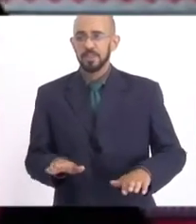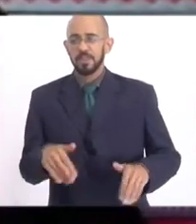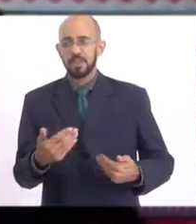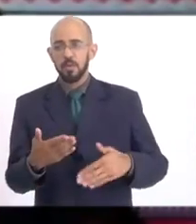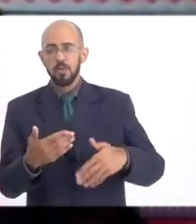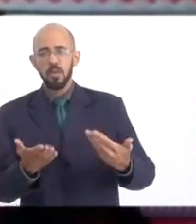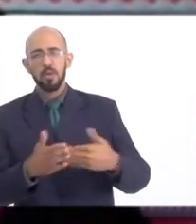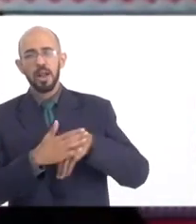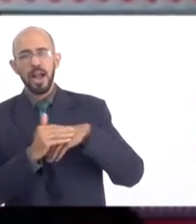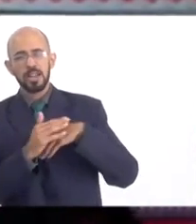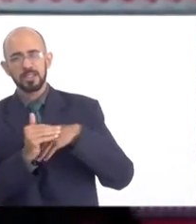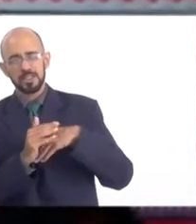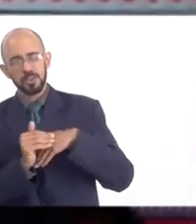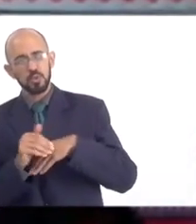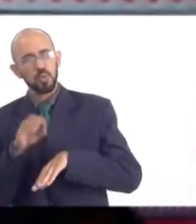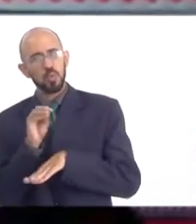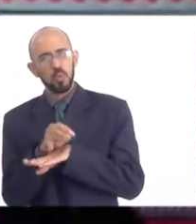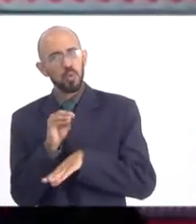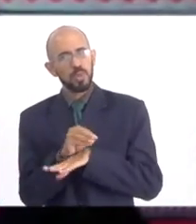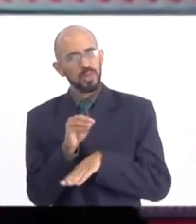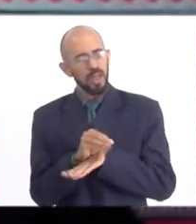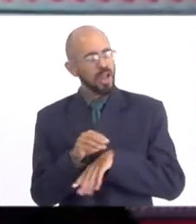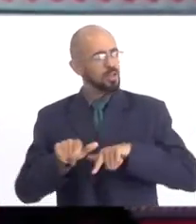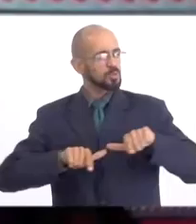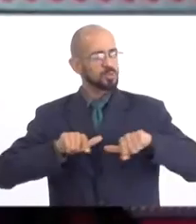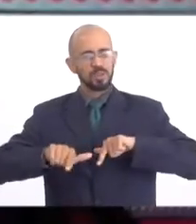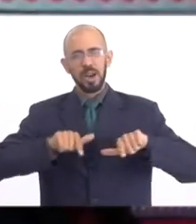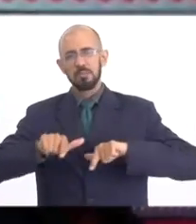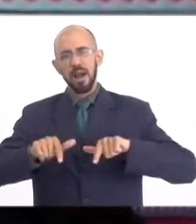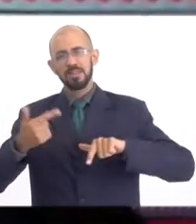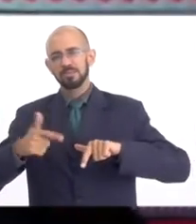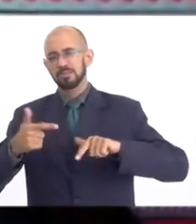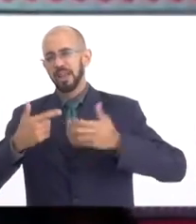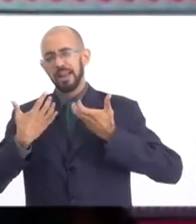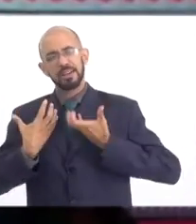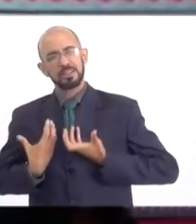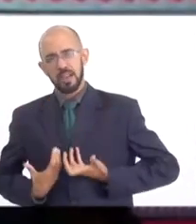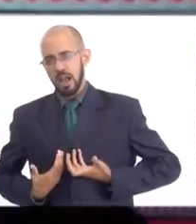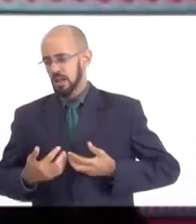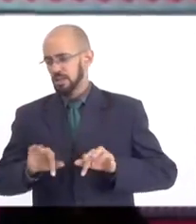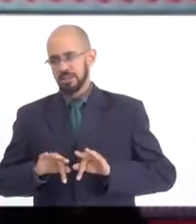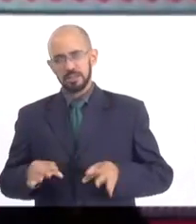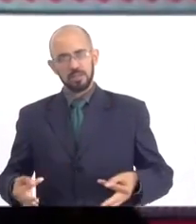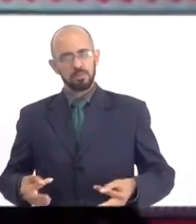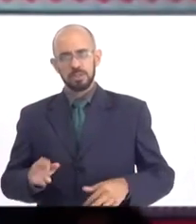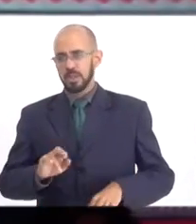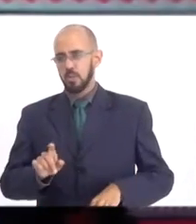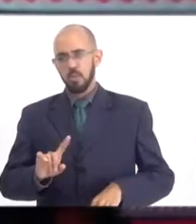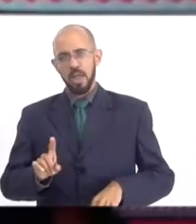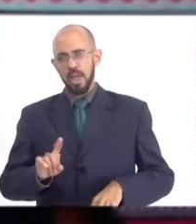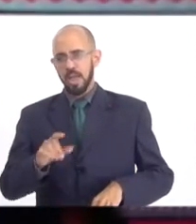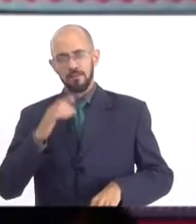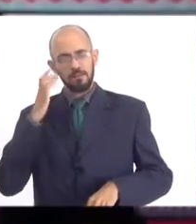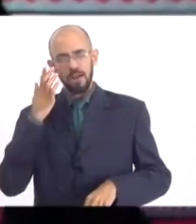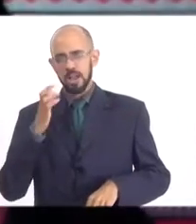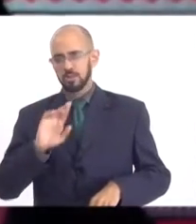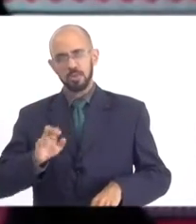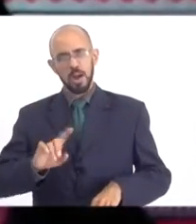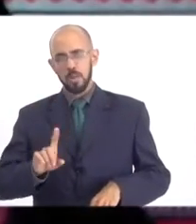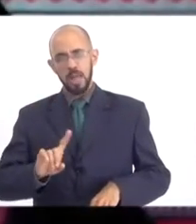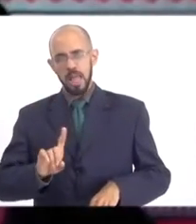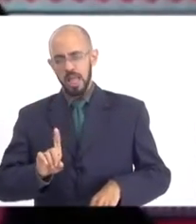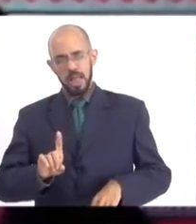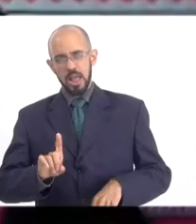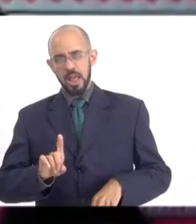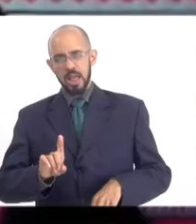carinho, o cuidado, o trabalho exaustivo. Não é simples, não é fácil. A importância